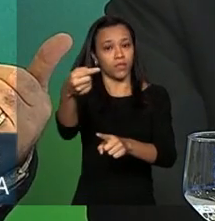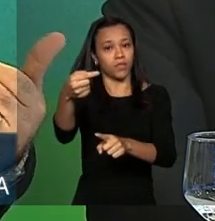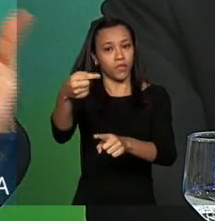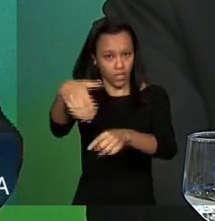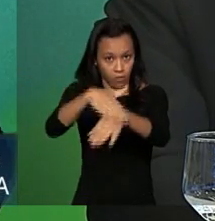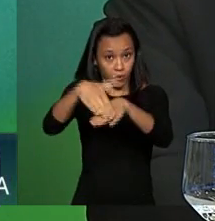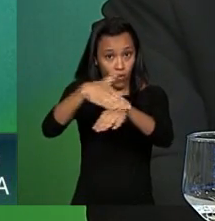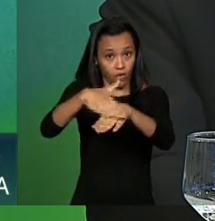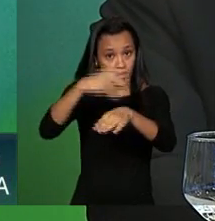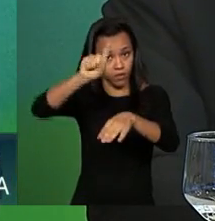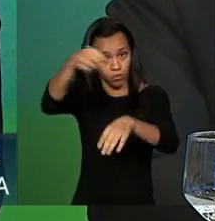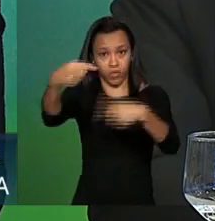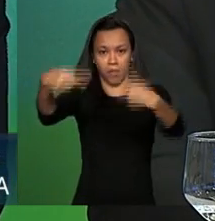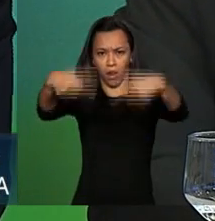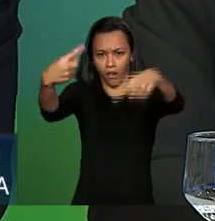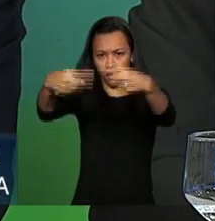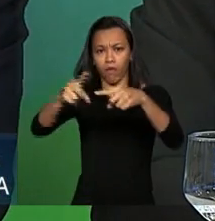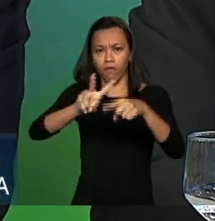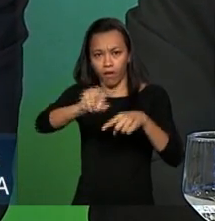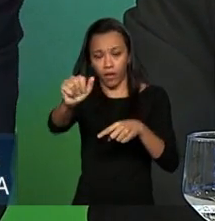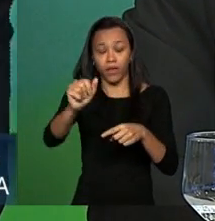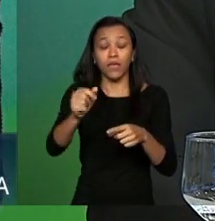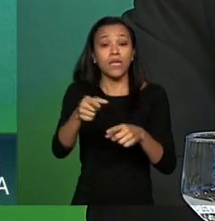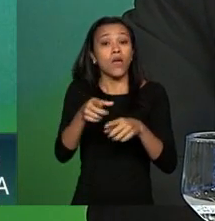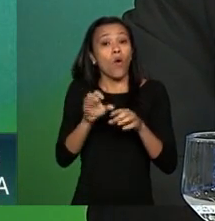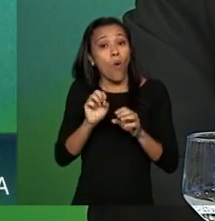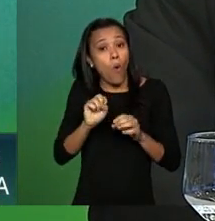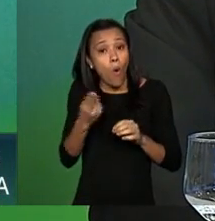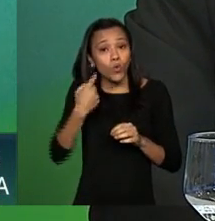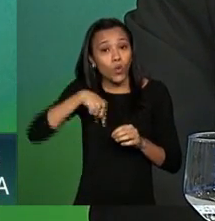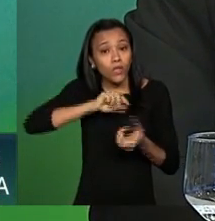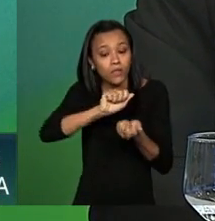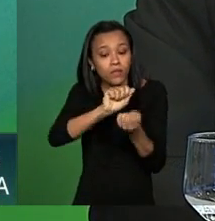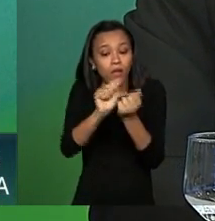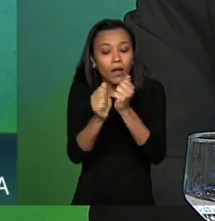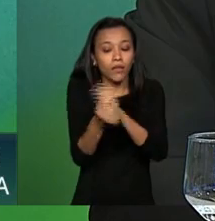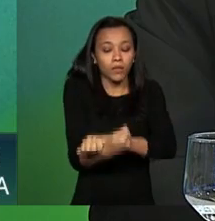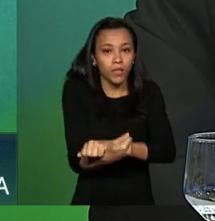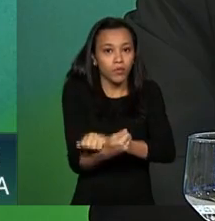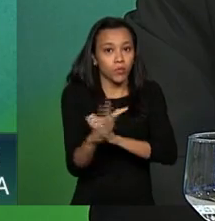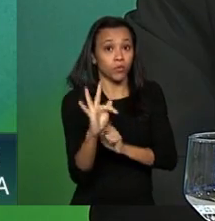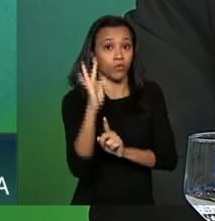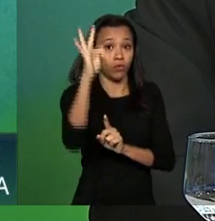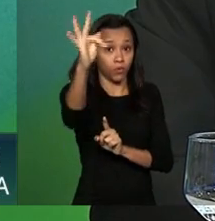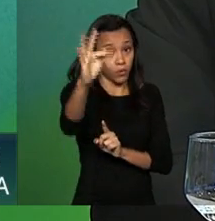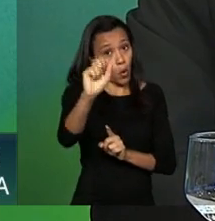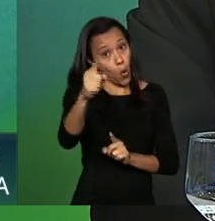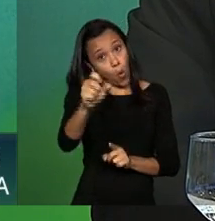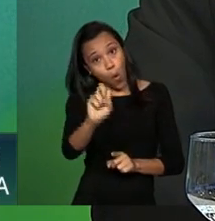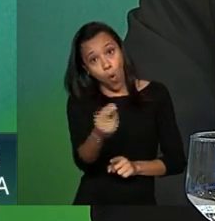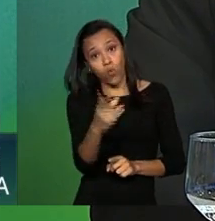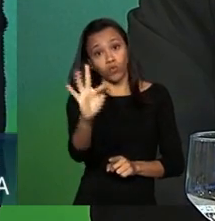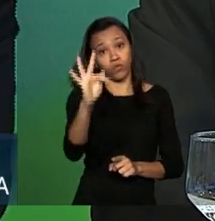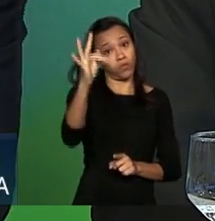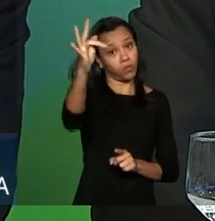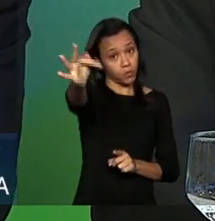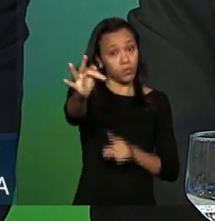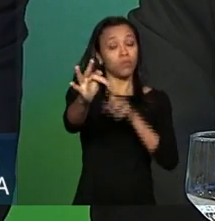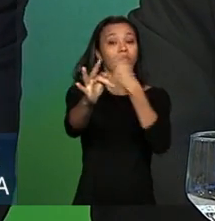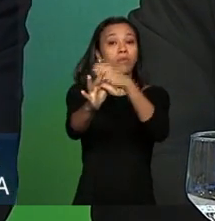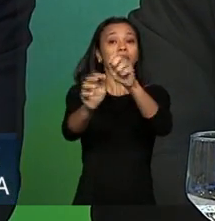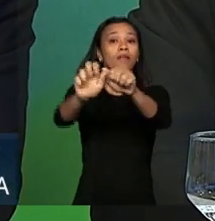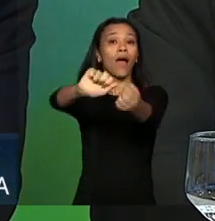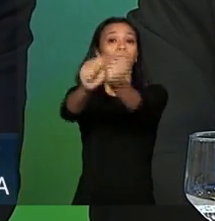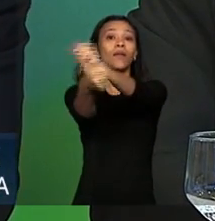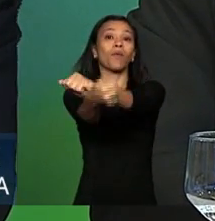faremos é o seguinte ou nós adequamos isso para o futuro ou lá no futuro você tem que adequar levando em conta